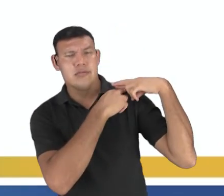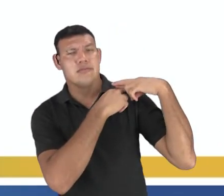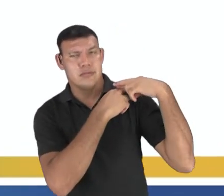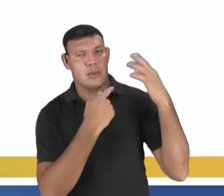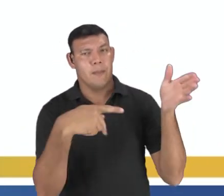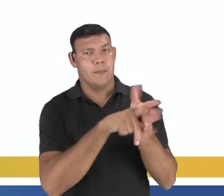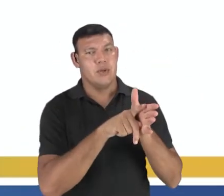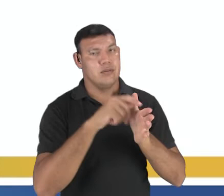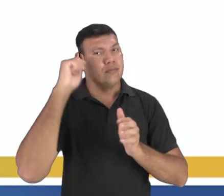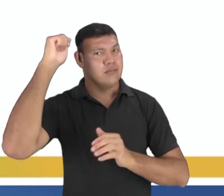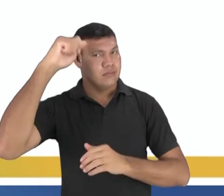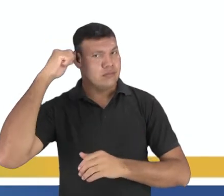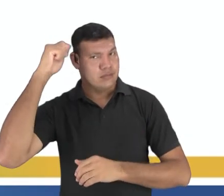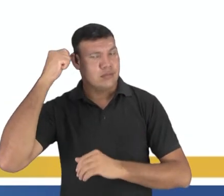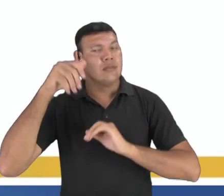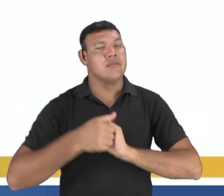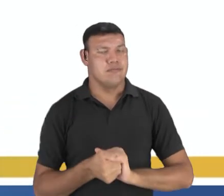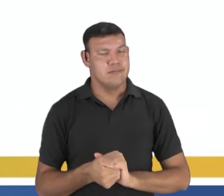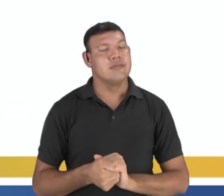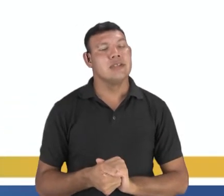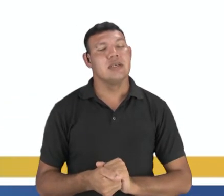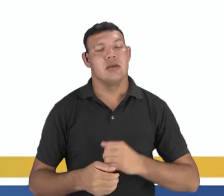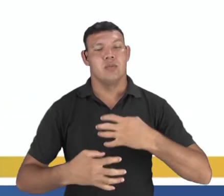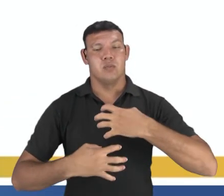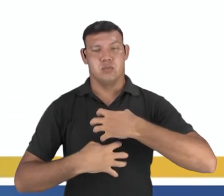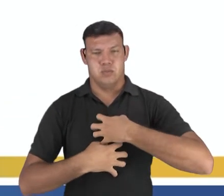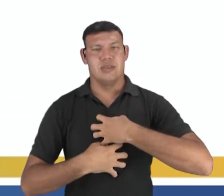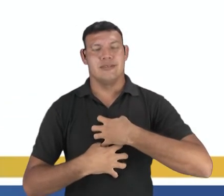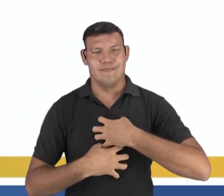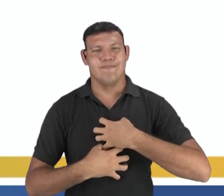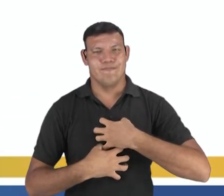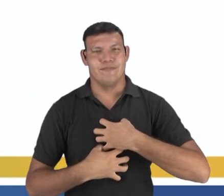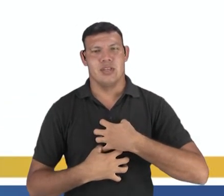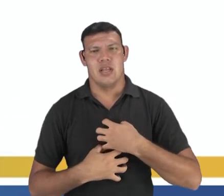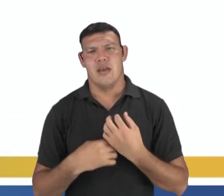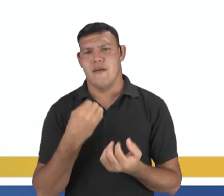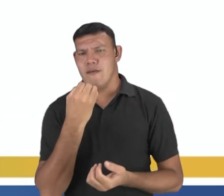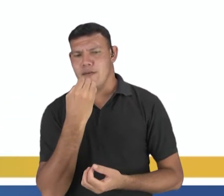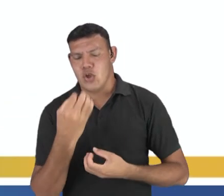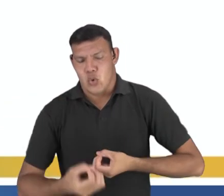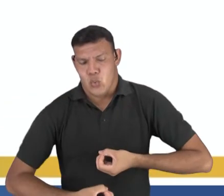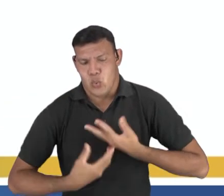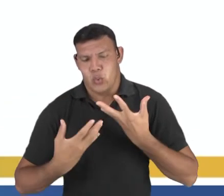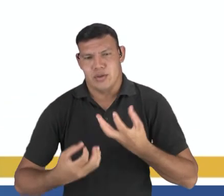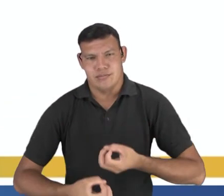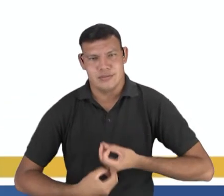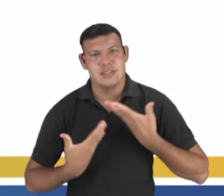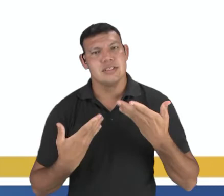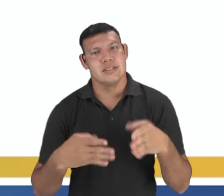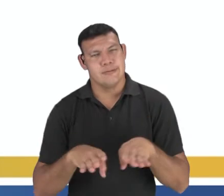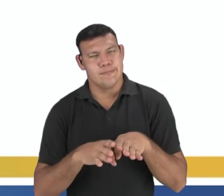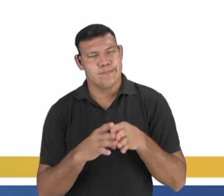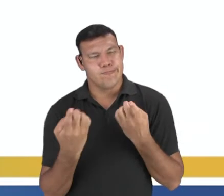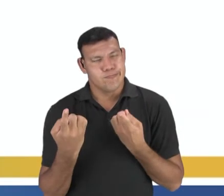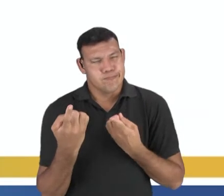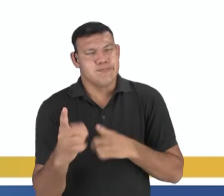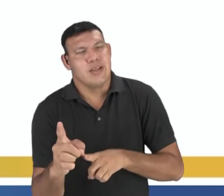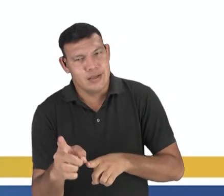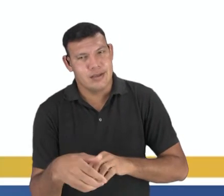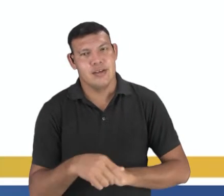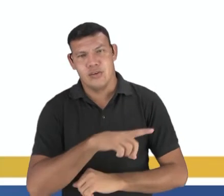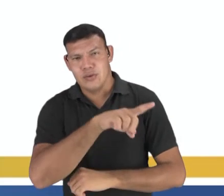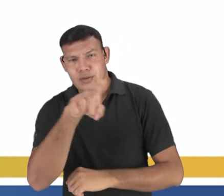ainda é de responsabilidade do artista e a ele cabe saber o que dizer e como dizer.